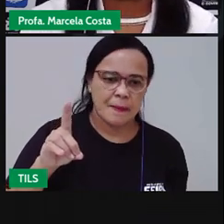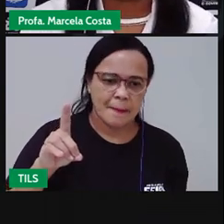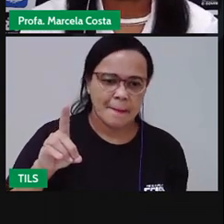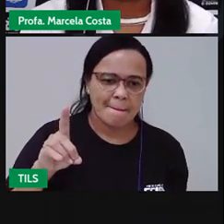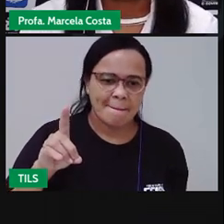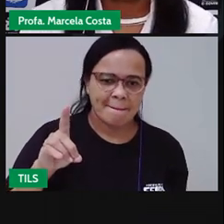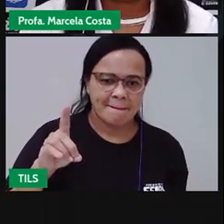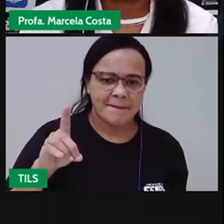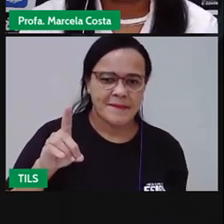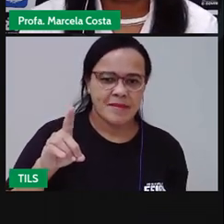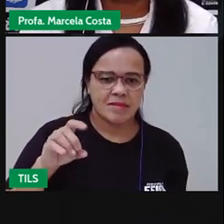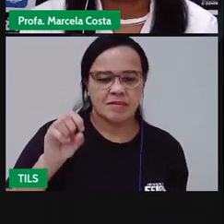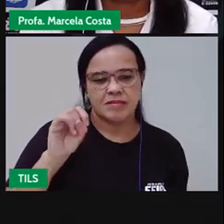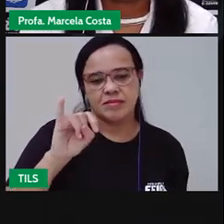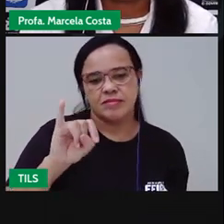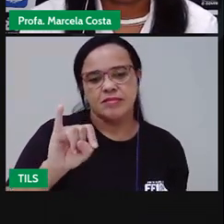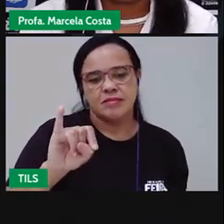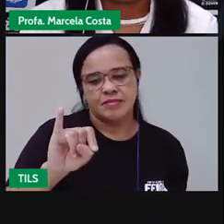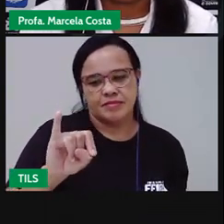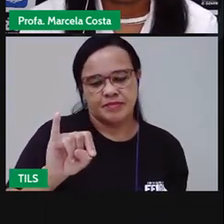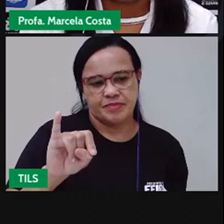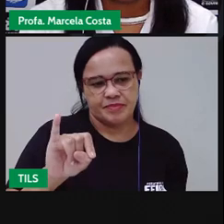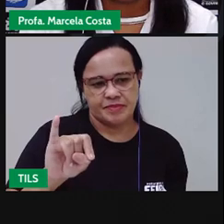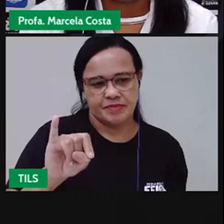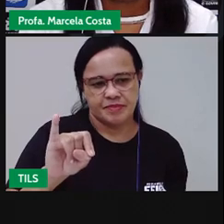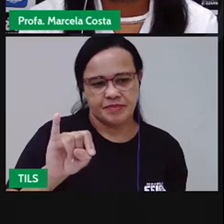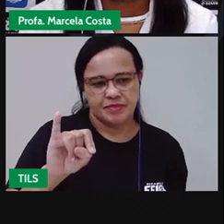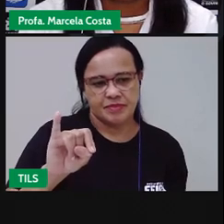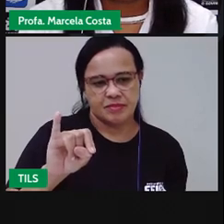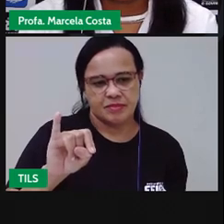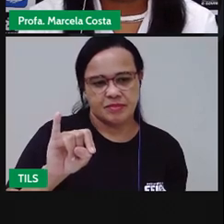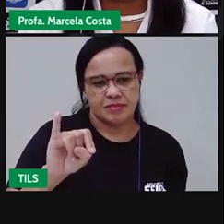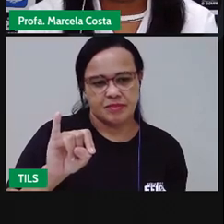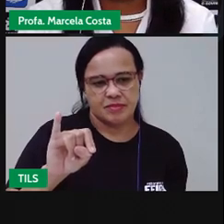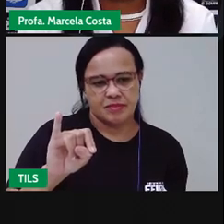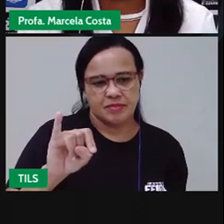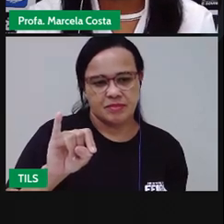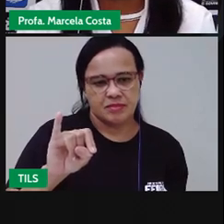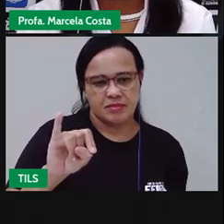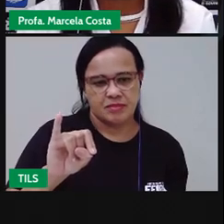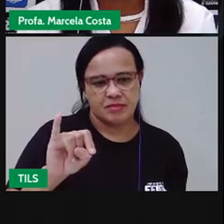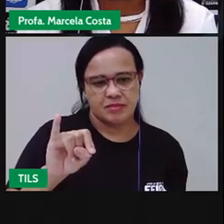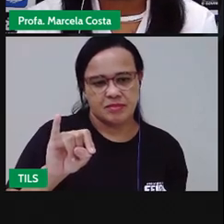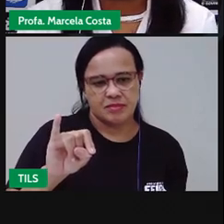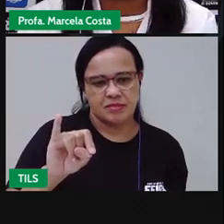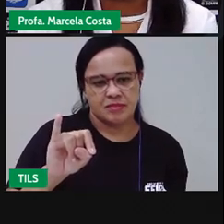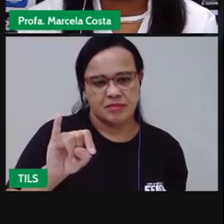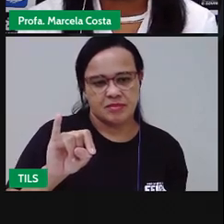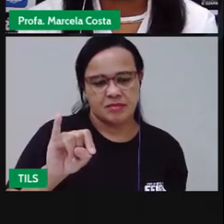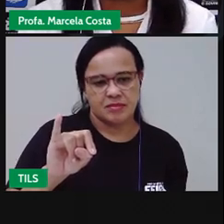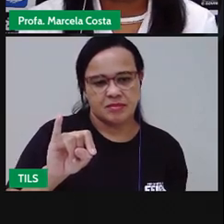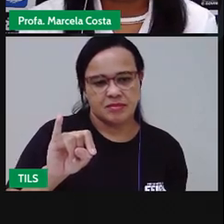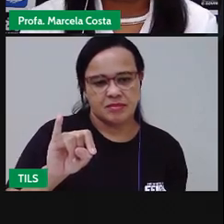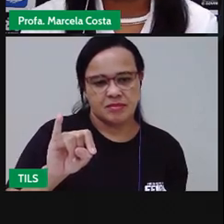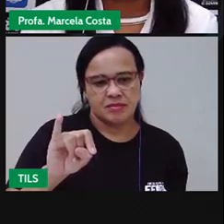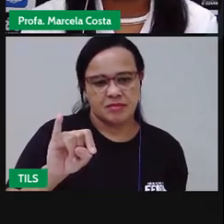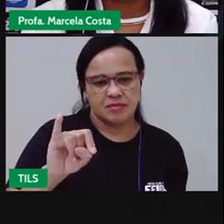Agora, vamos fazer a letra I novamente. Traçado reto para baixo. Ó,